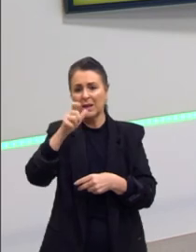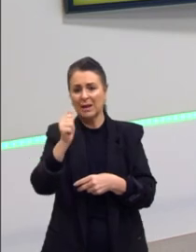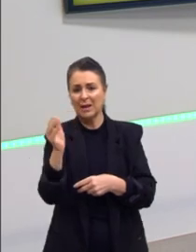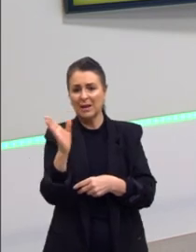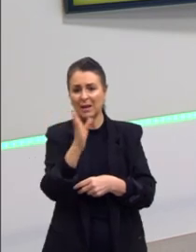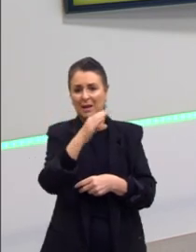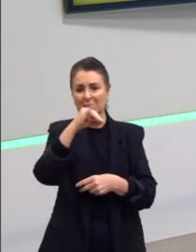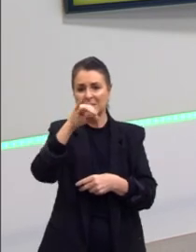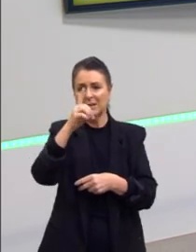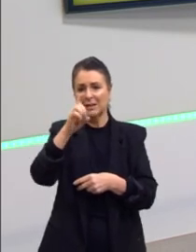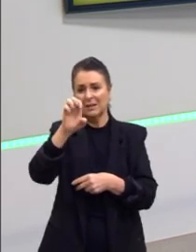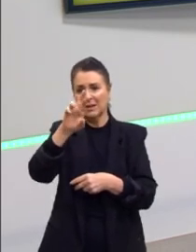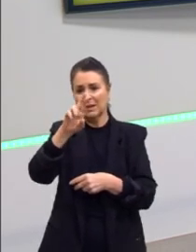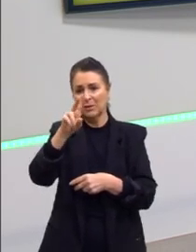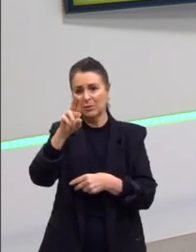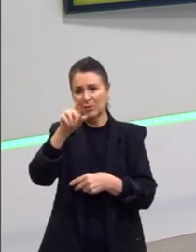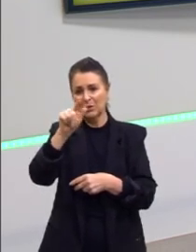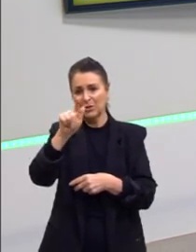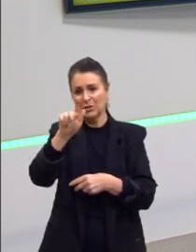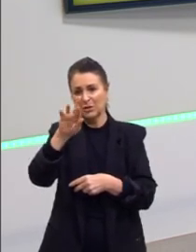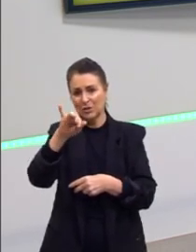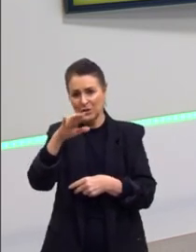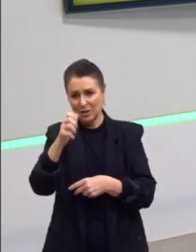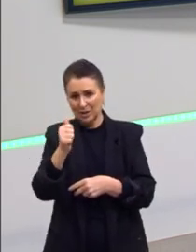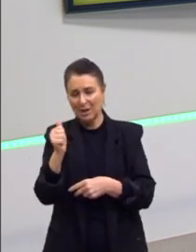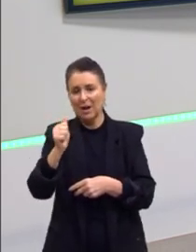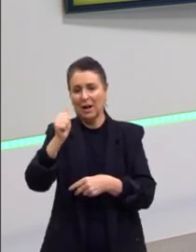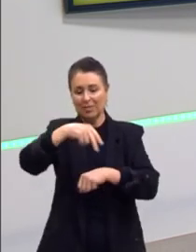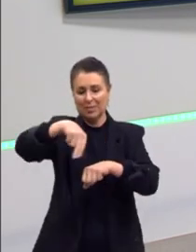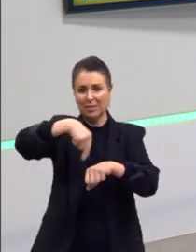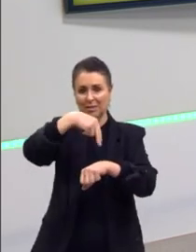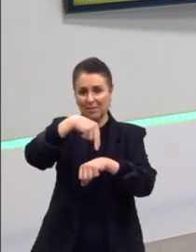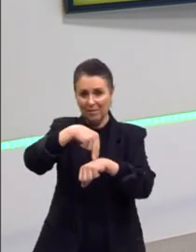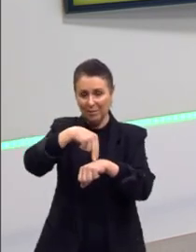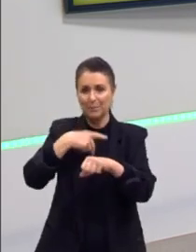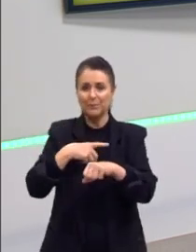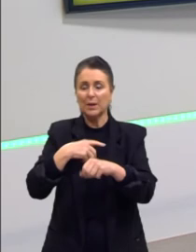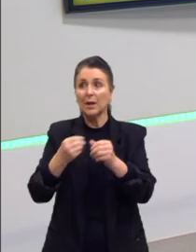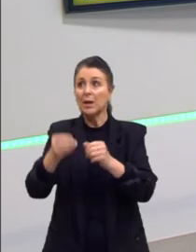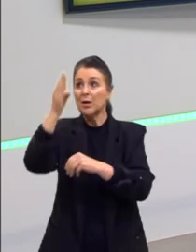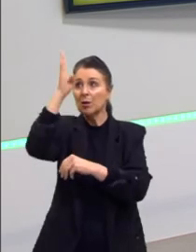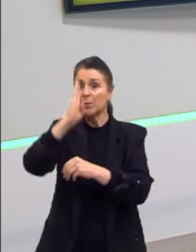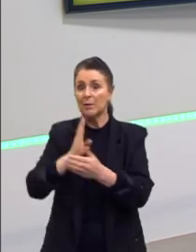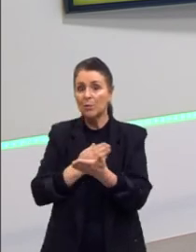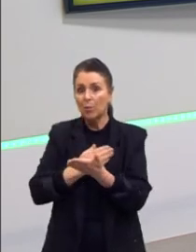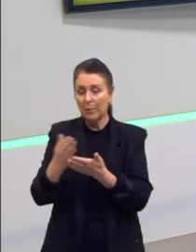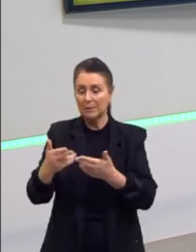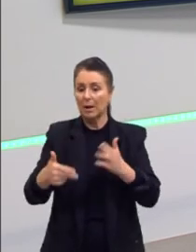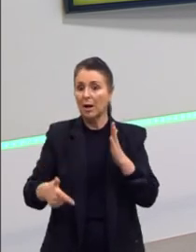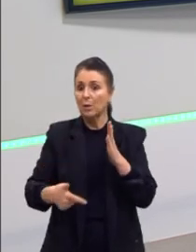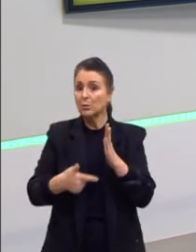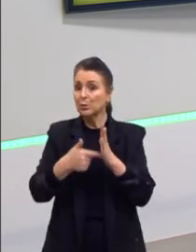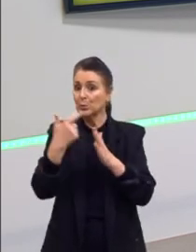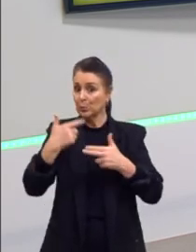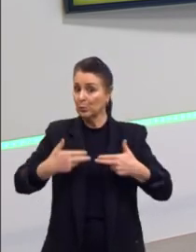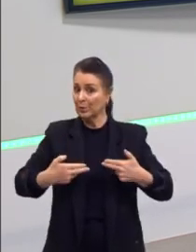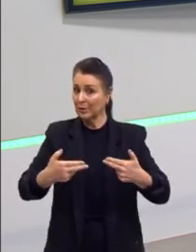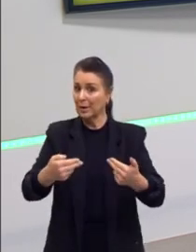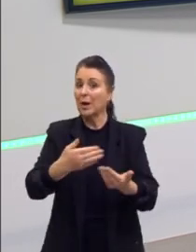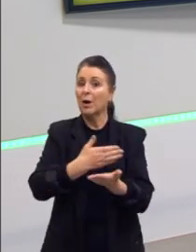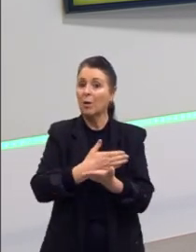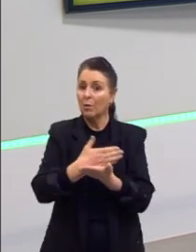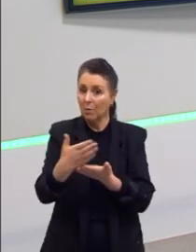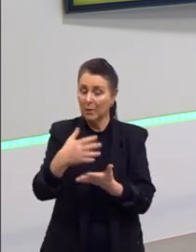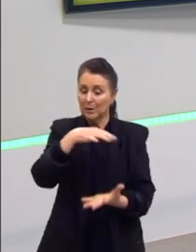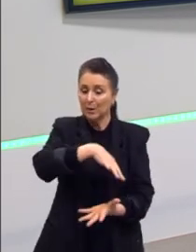foi muito importante para a industrialização brasileira. E o Brasil, daí começa a Segunda Guerra a se acirrar no resto do mundo,